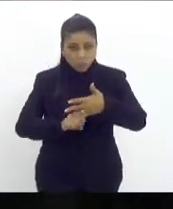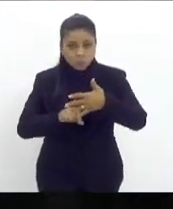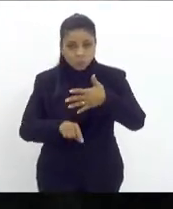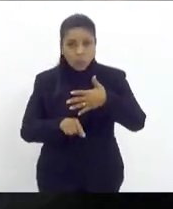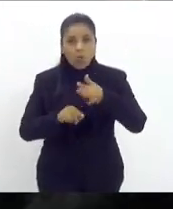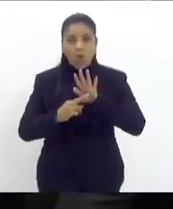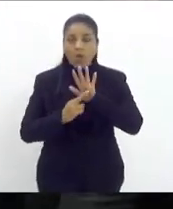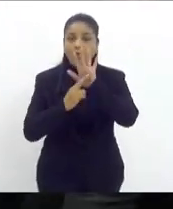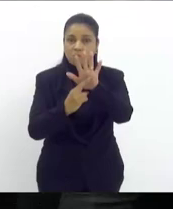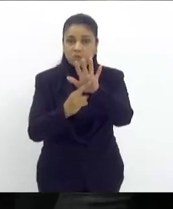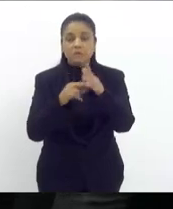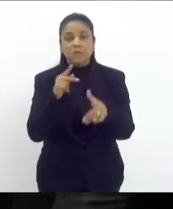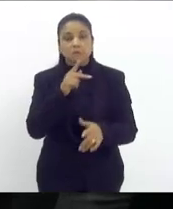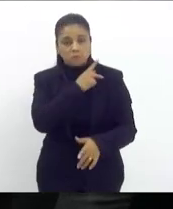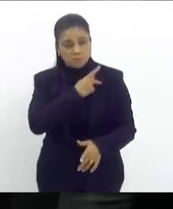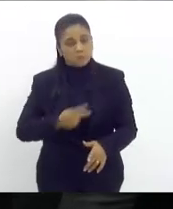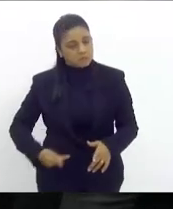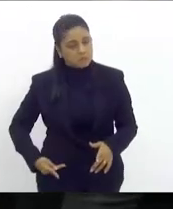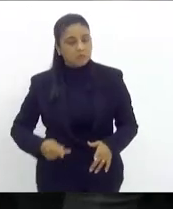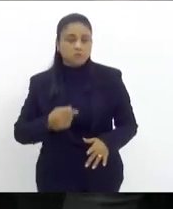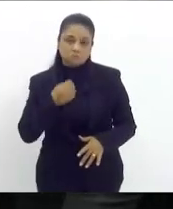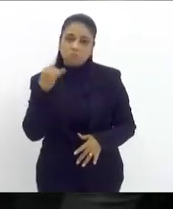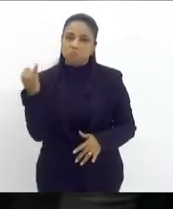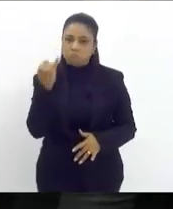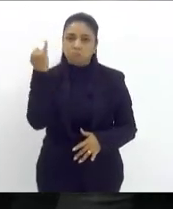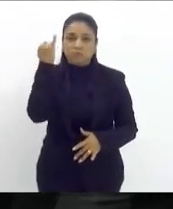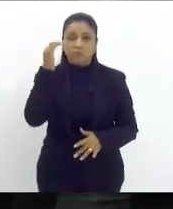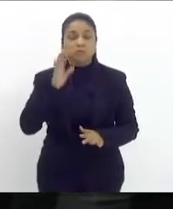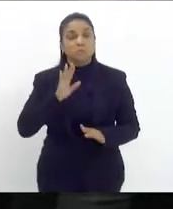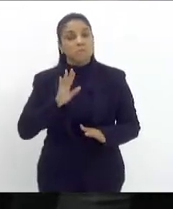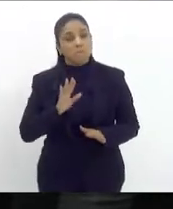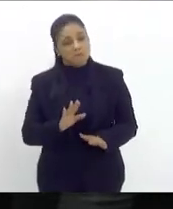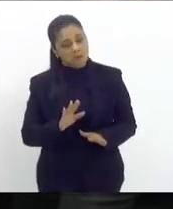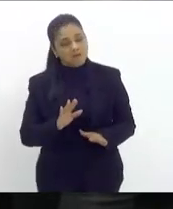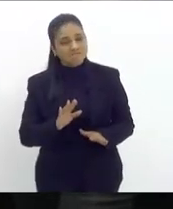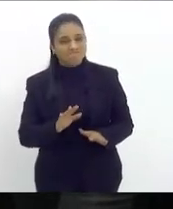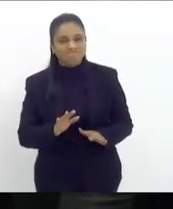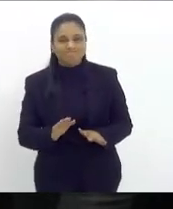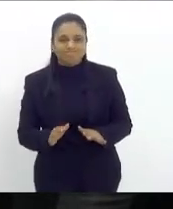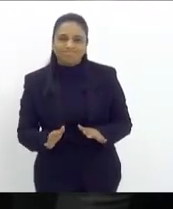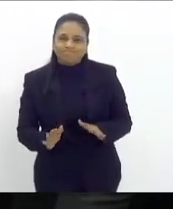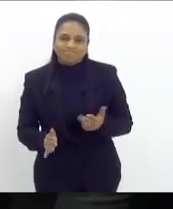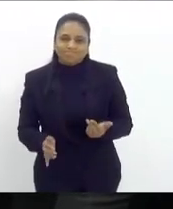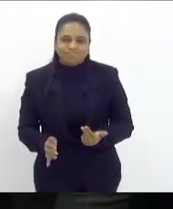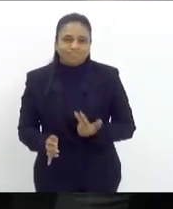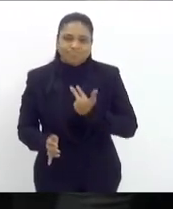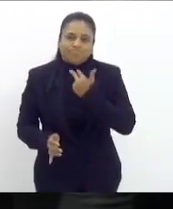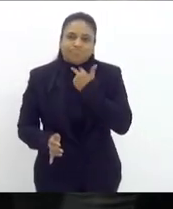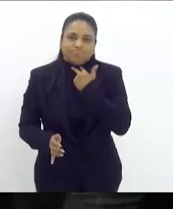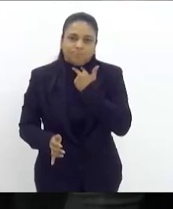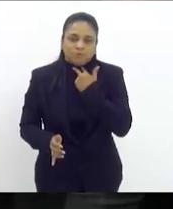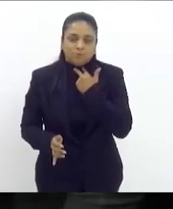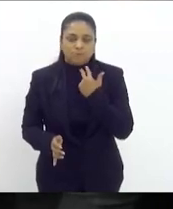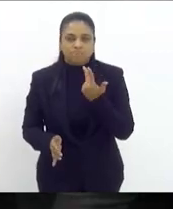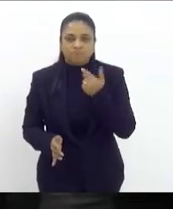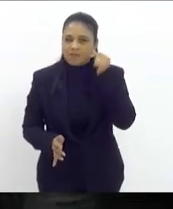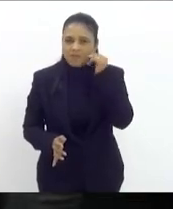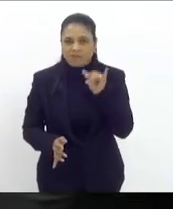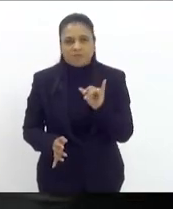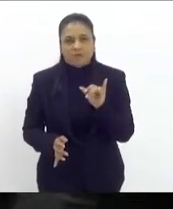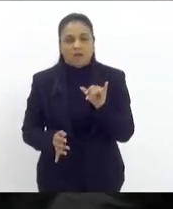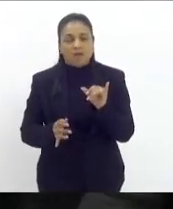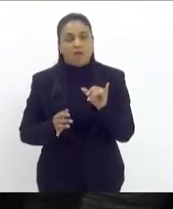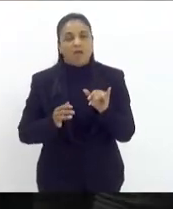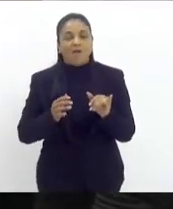os presidentes isso é muito importante mas não posso me furtar em dizer que infelizmente o presidente